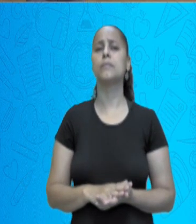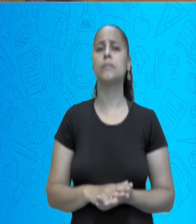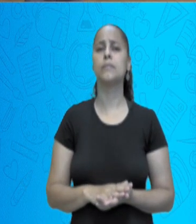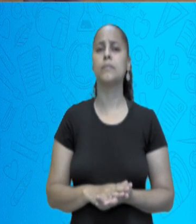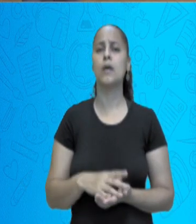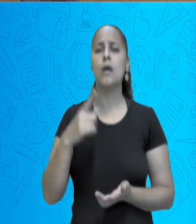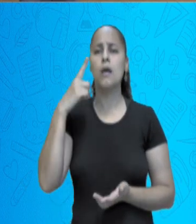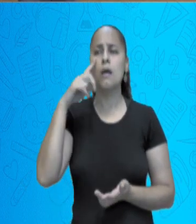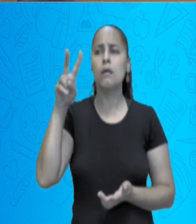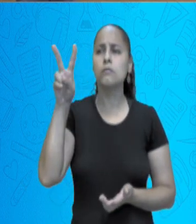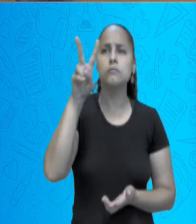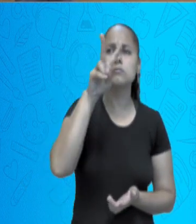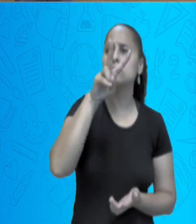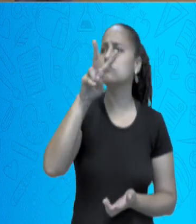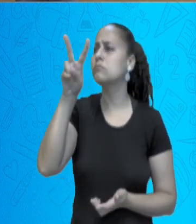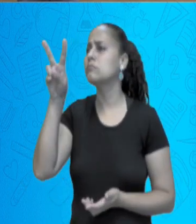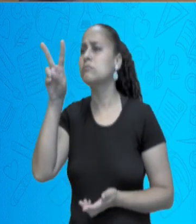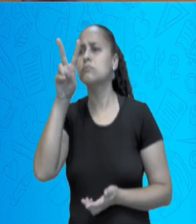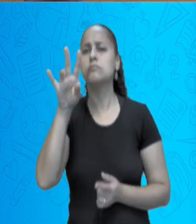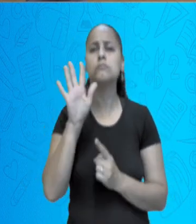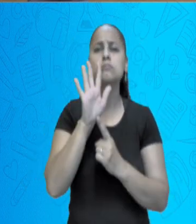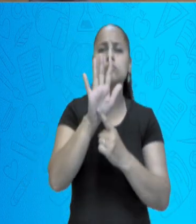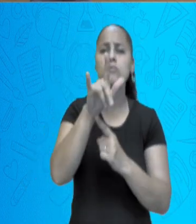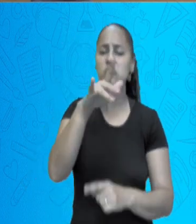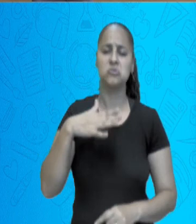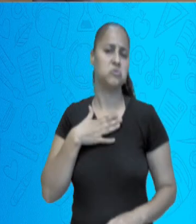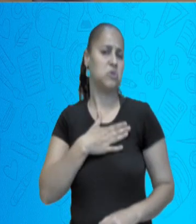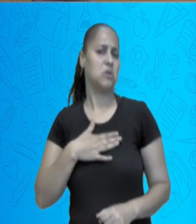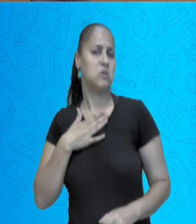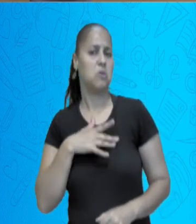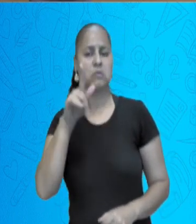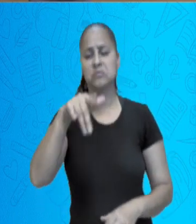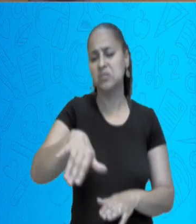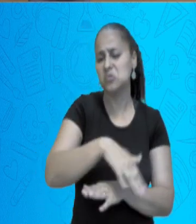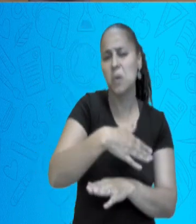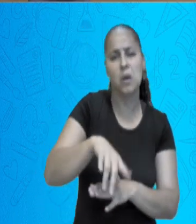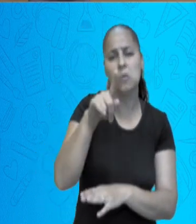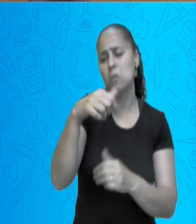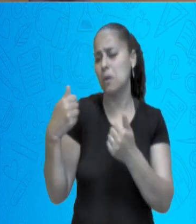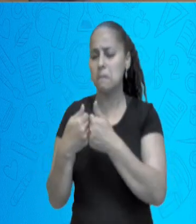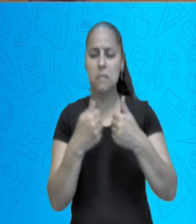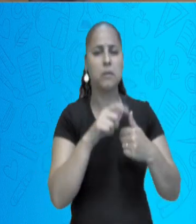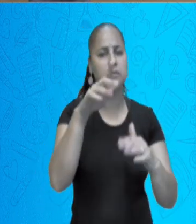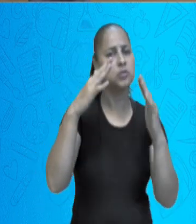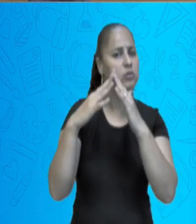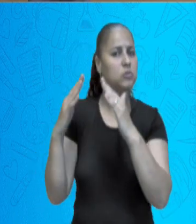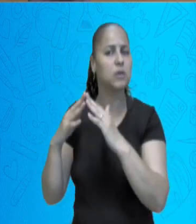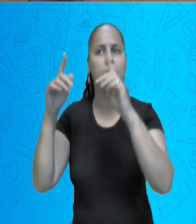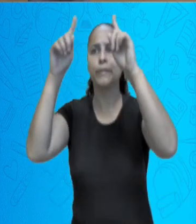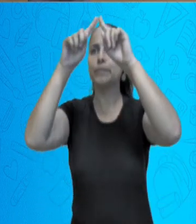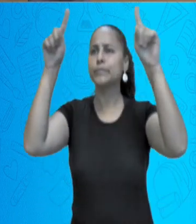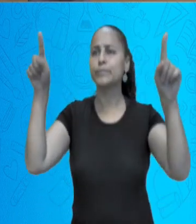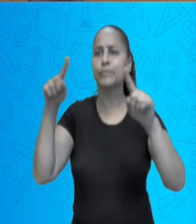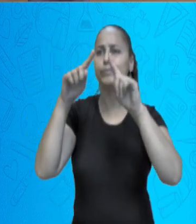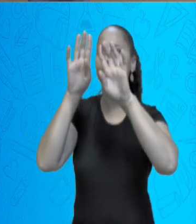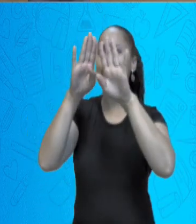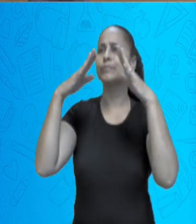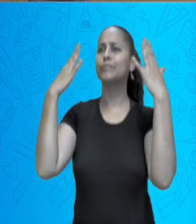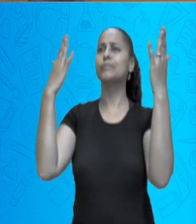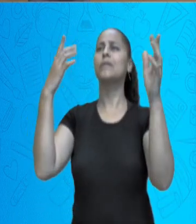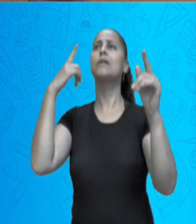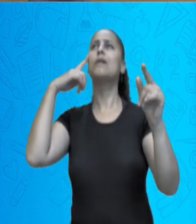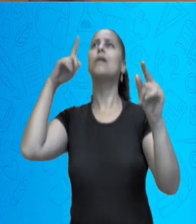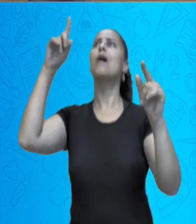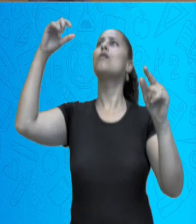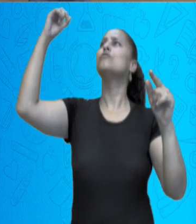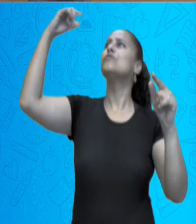Olhe a paisagem que você mais gosta, às vezes, no seu caminho, na porta da sua casa, na sua janela. Quando você acorda, quando você está